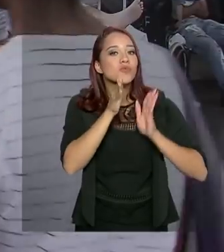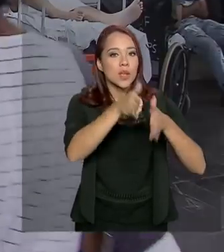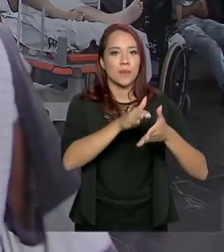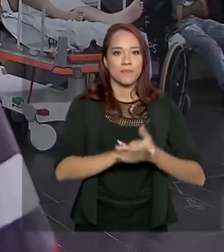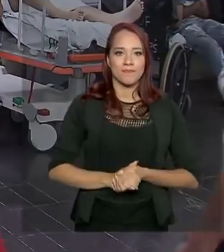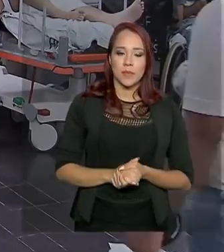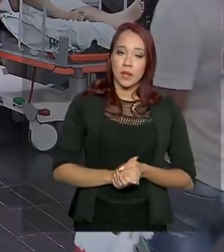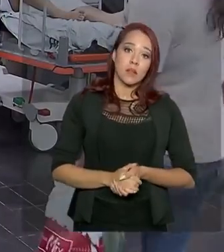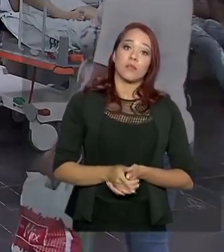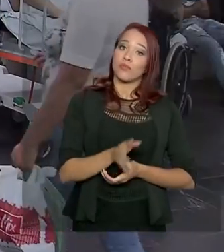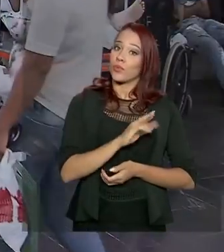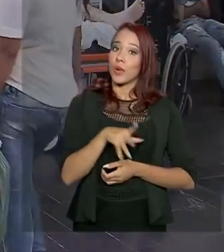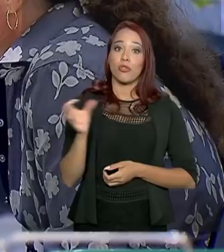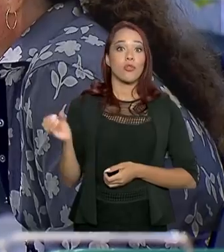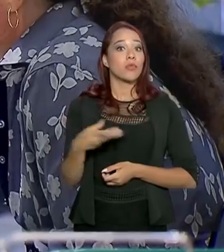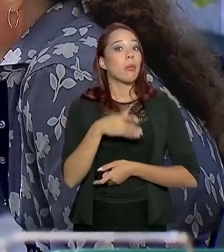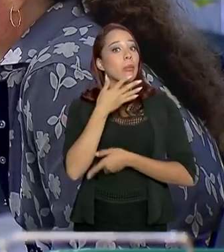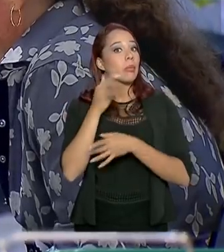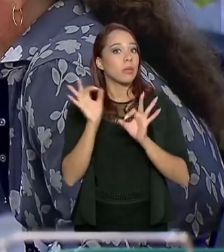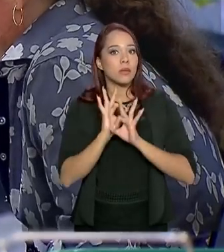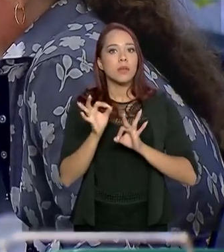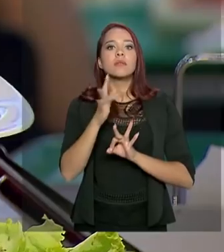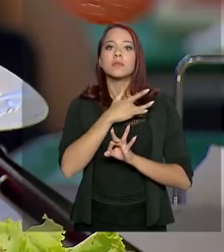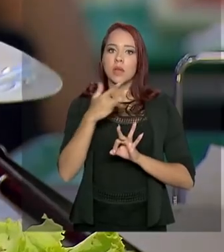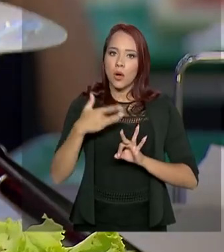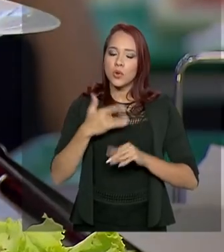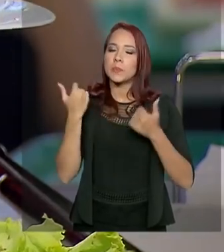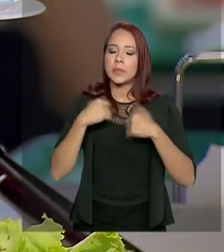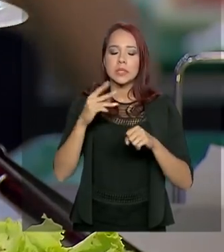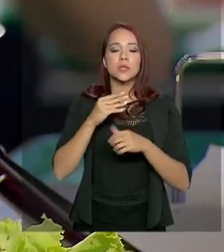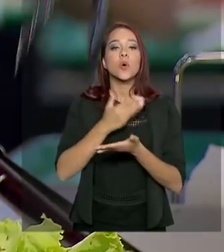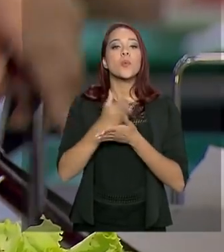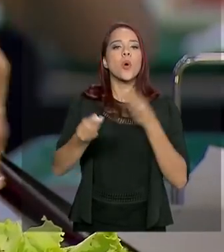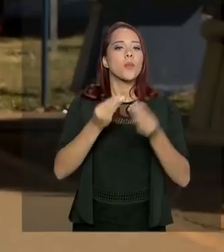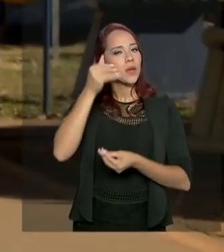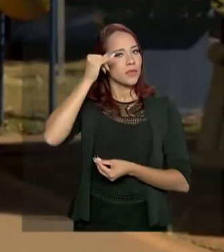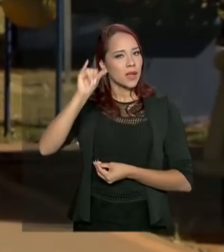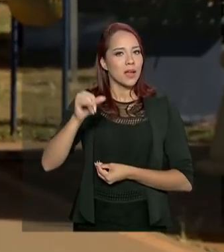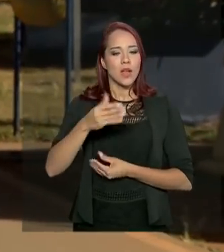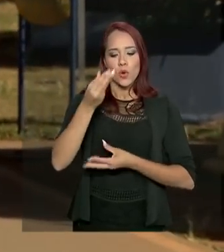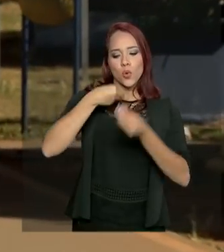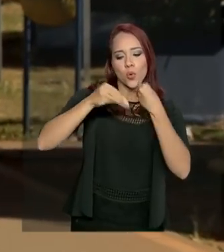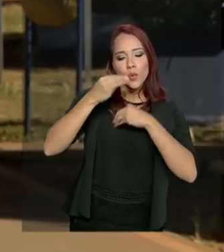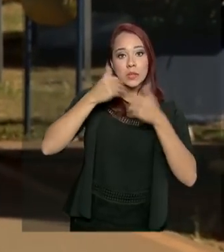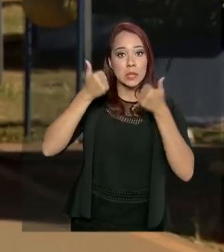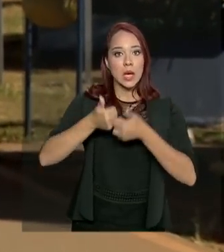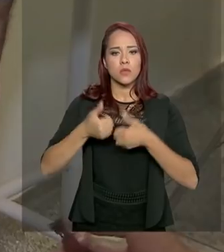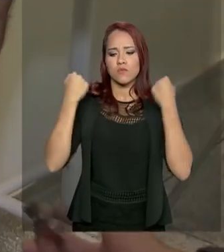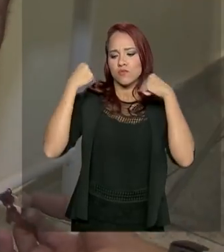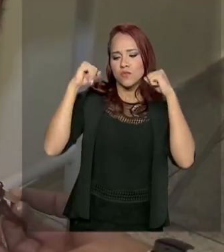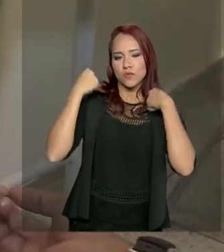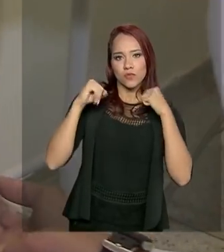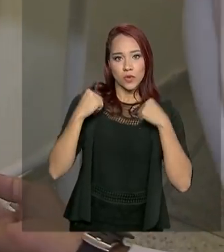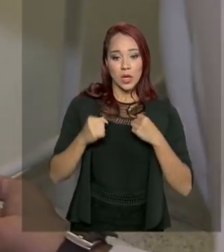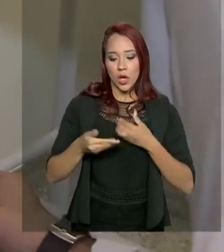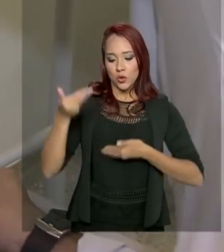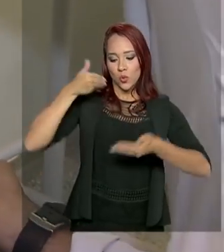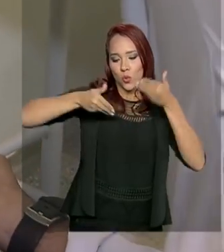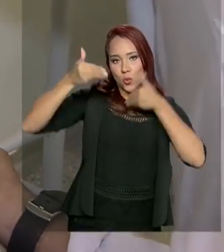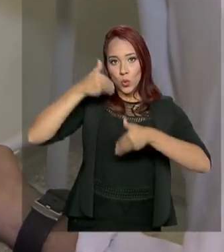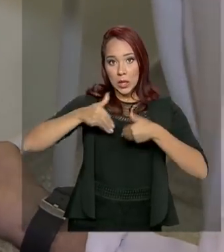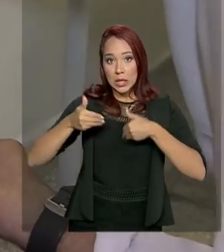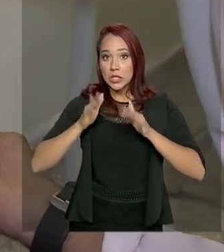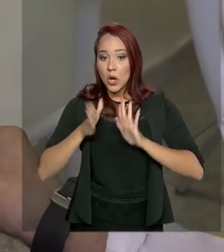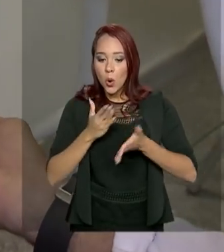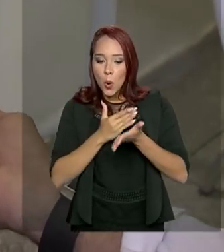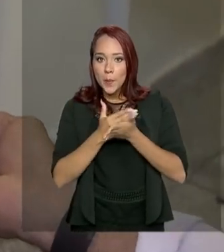Não é novidade para ninguém que saúde começa com prevenção na alimentação adequada, no exercício físico e num cuidado que começa logo